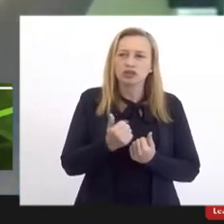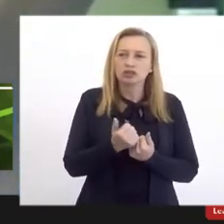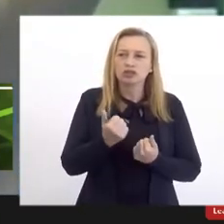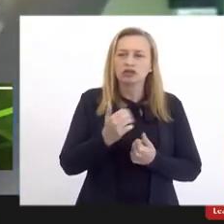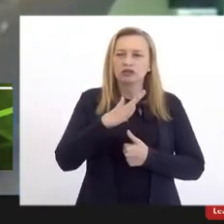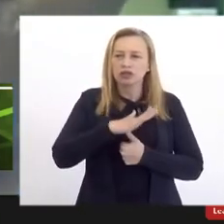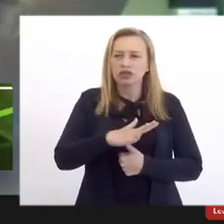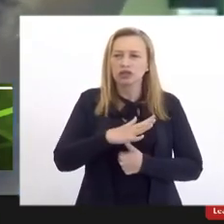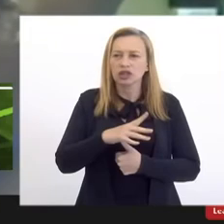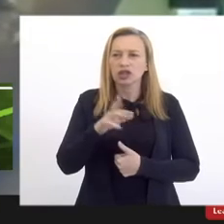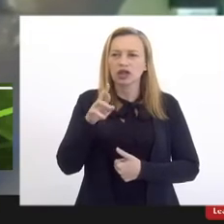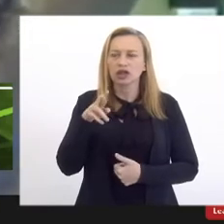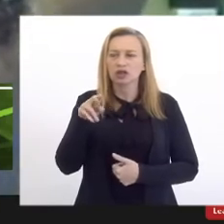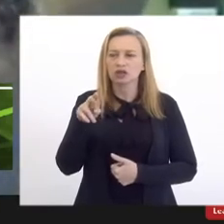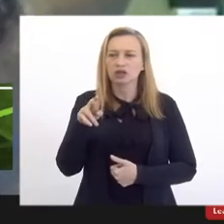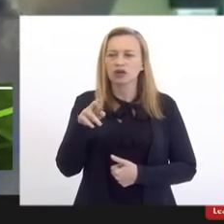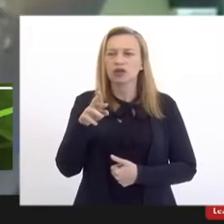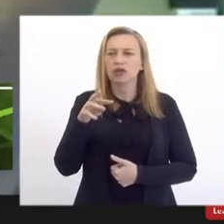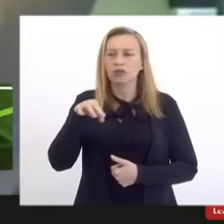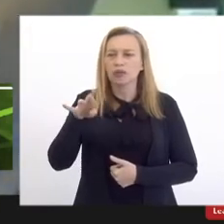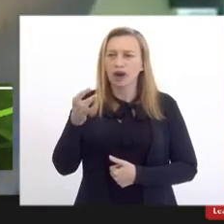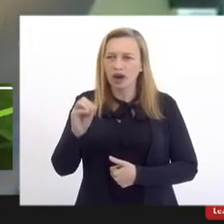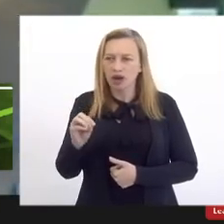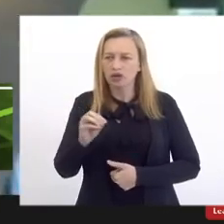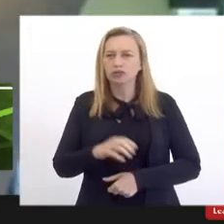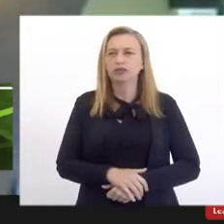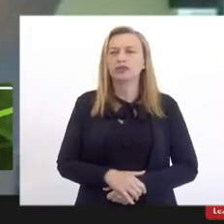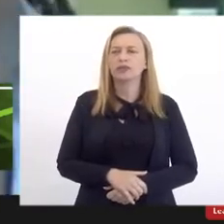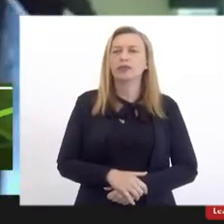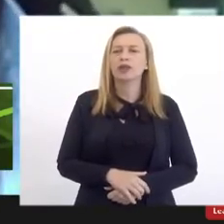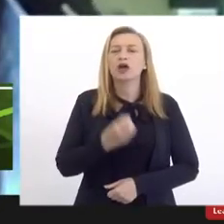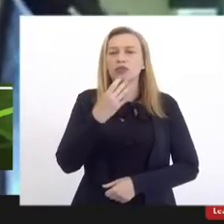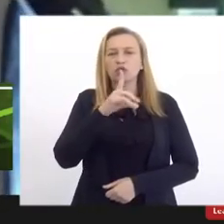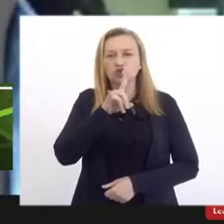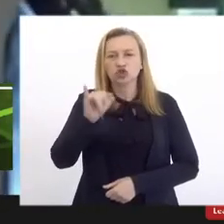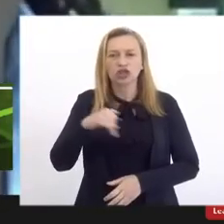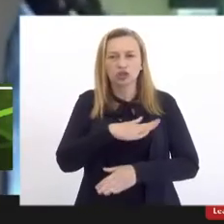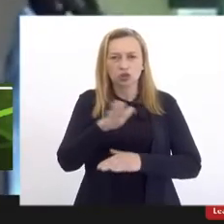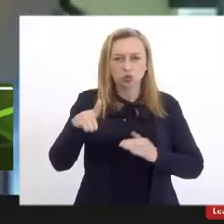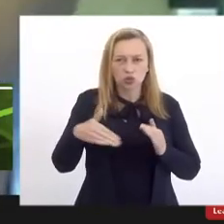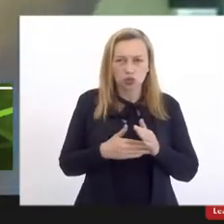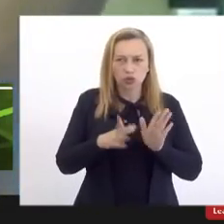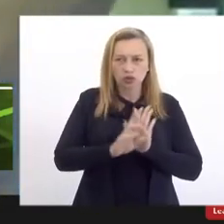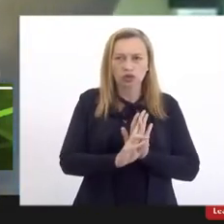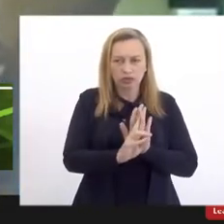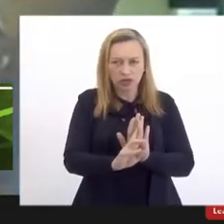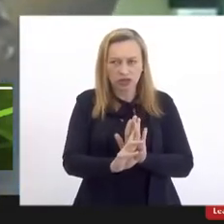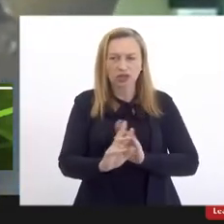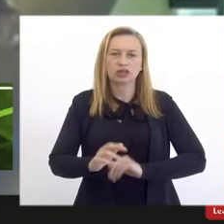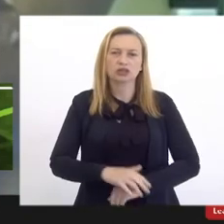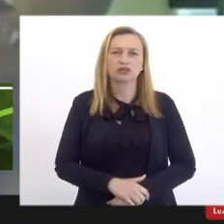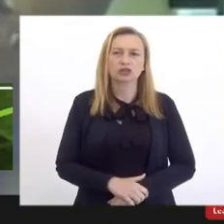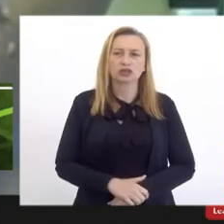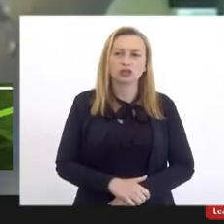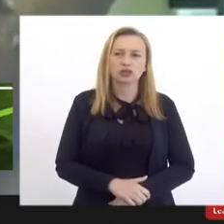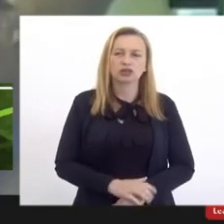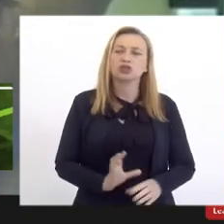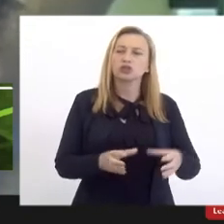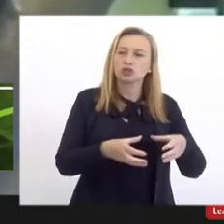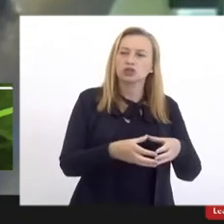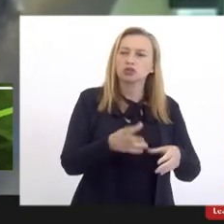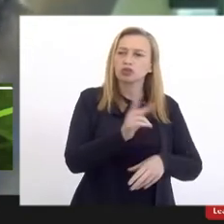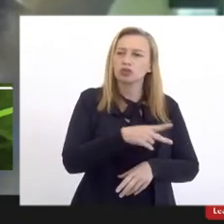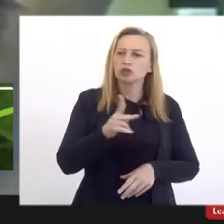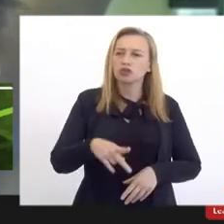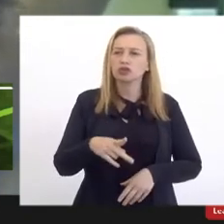Mário, aqui hoje representando na UERJ, bom dia todas as representações docentes,